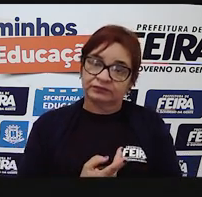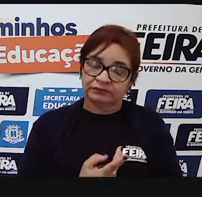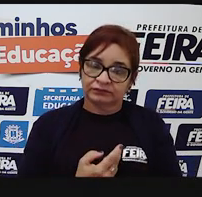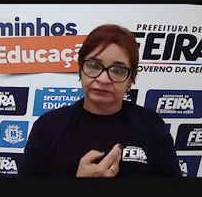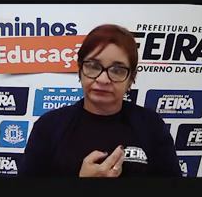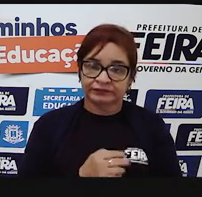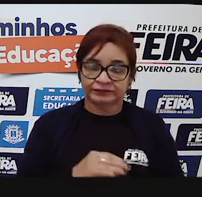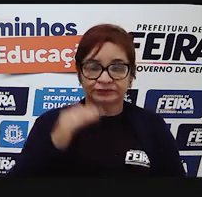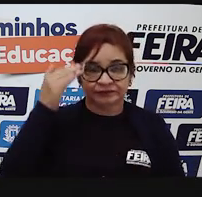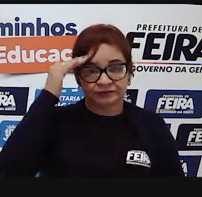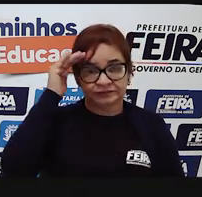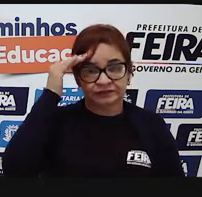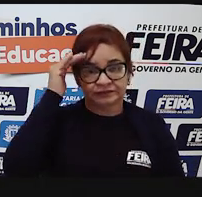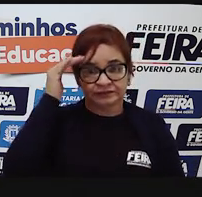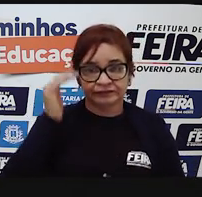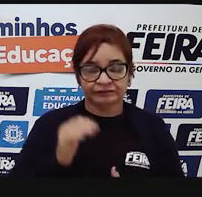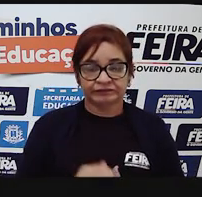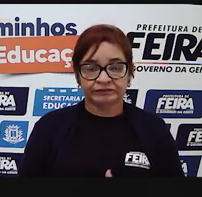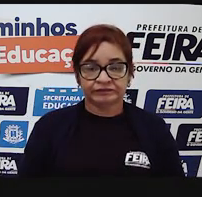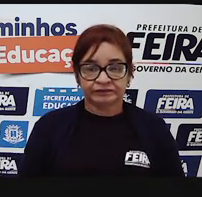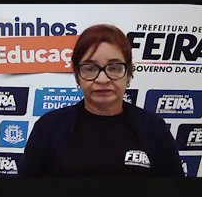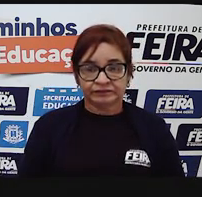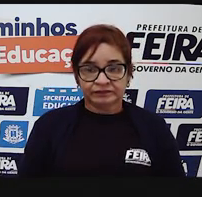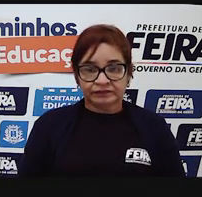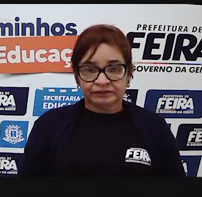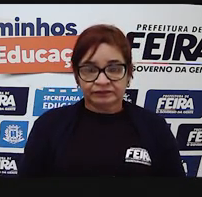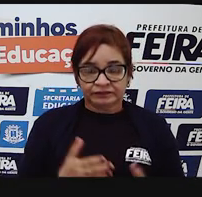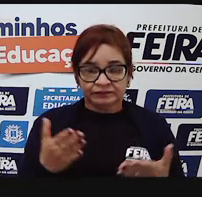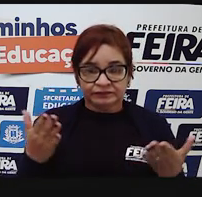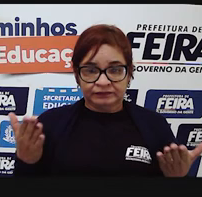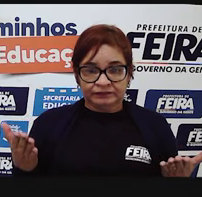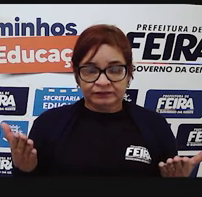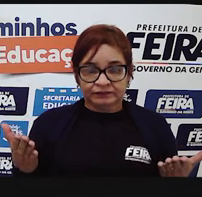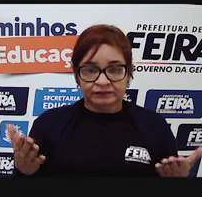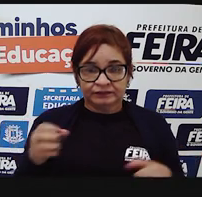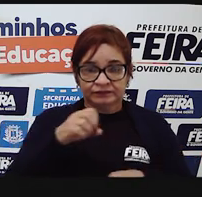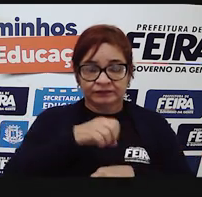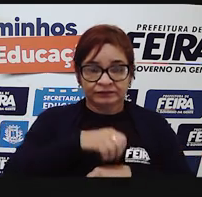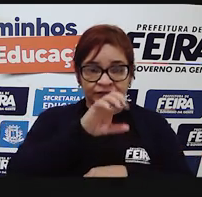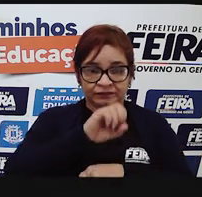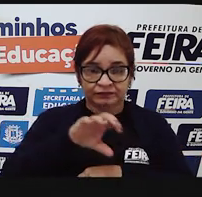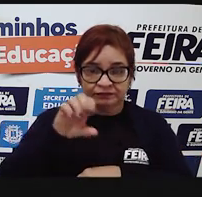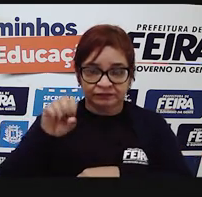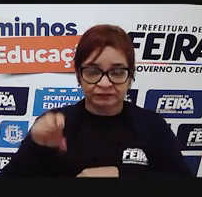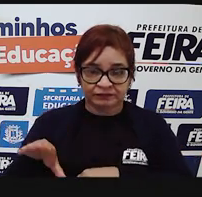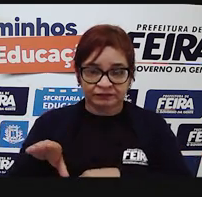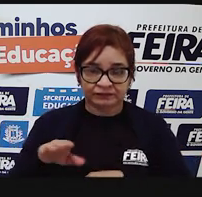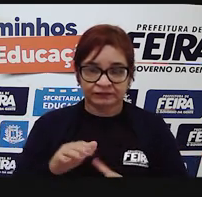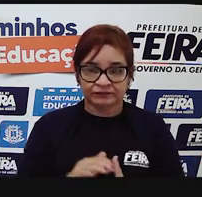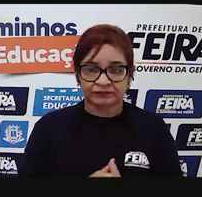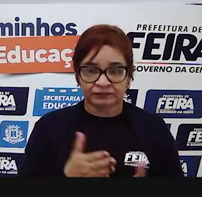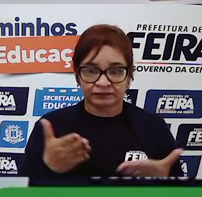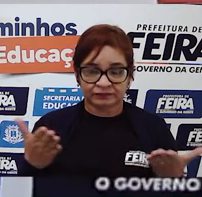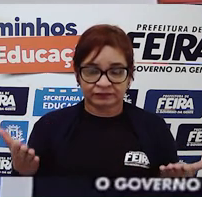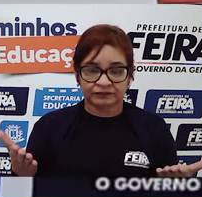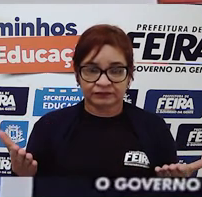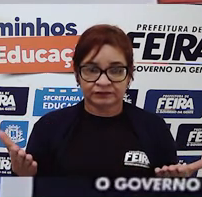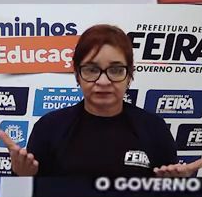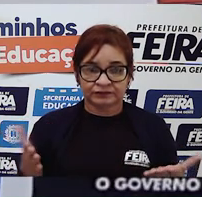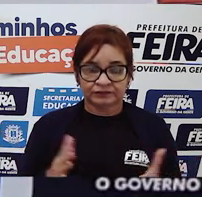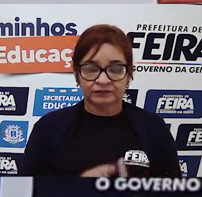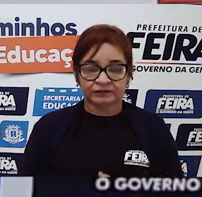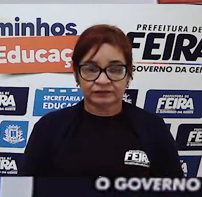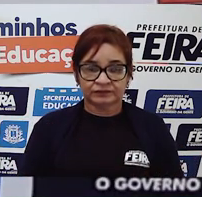possamos entender essa mensagem. Então, como dica eu deixo para vocês, encerrando agora, como dica eu deixo para